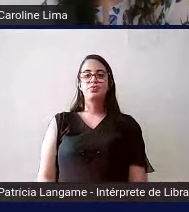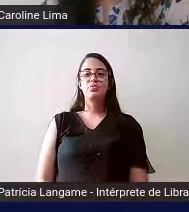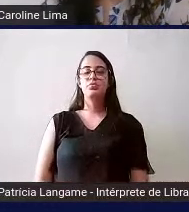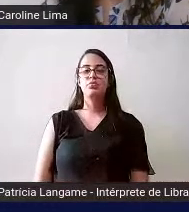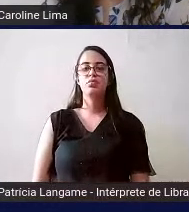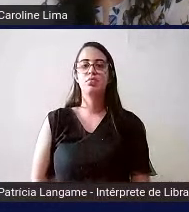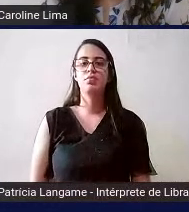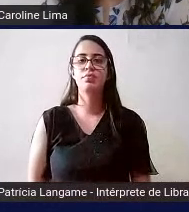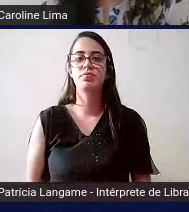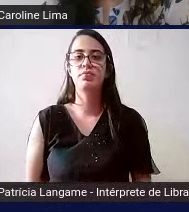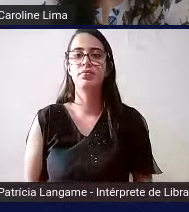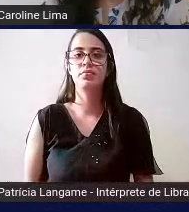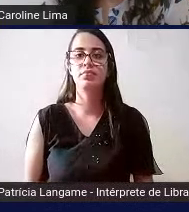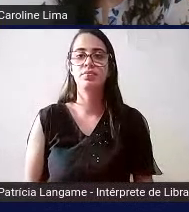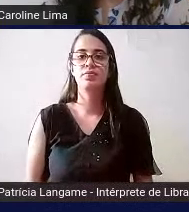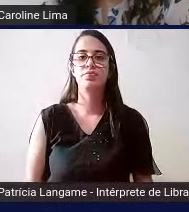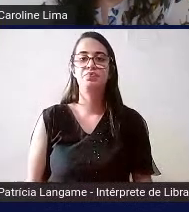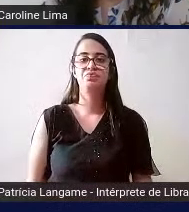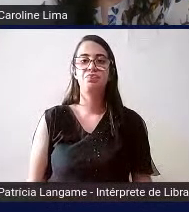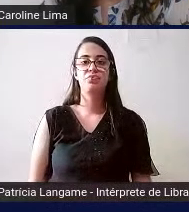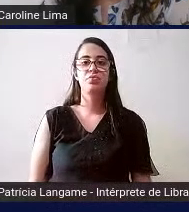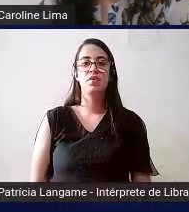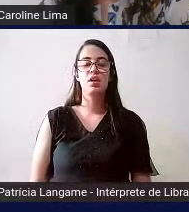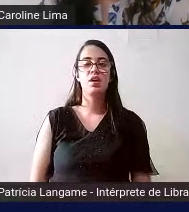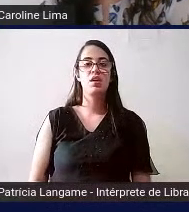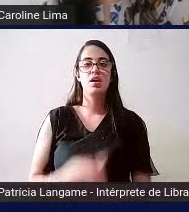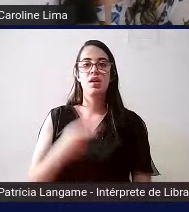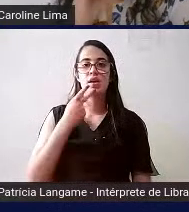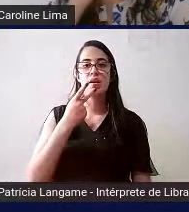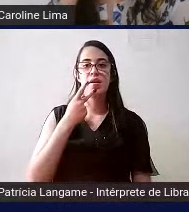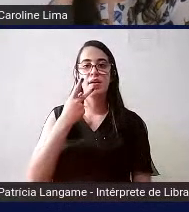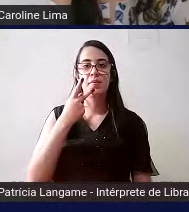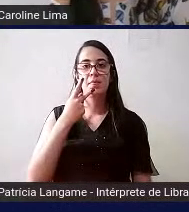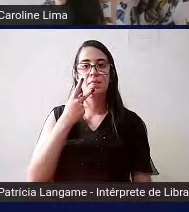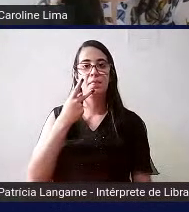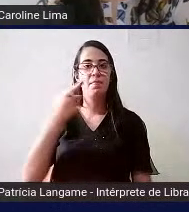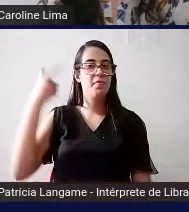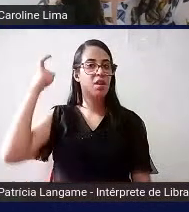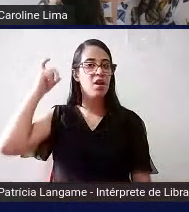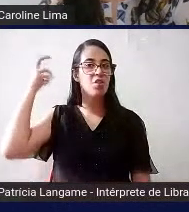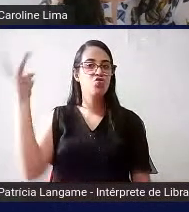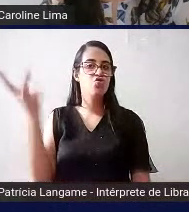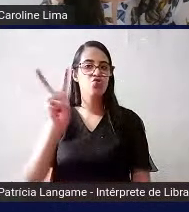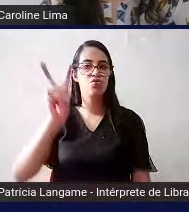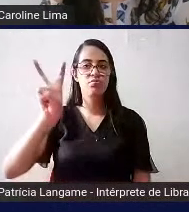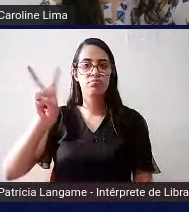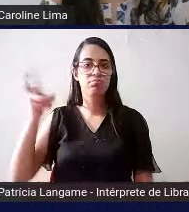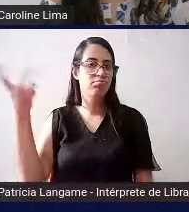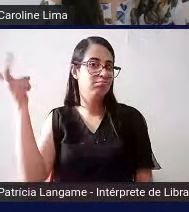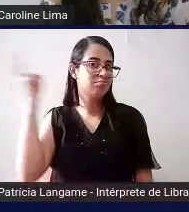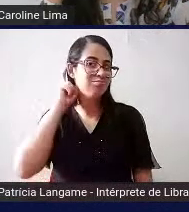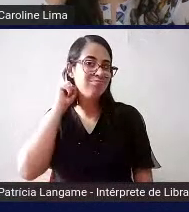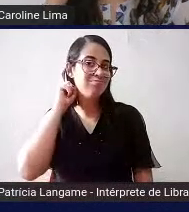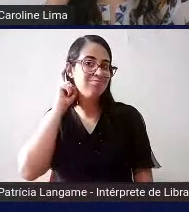o implante coclear o implante diferente do do